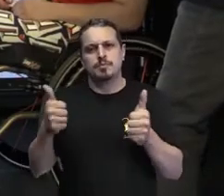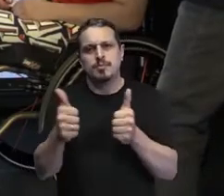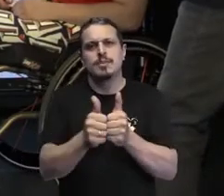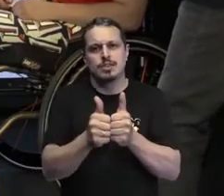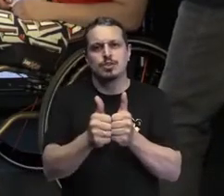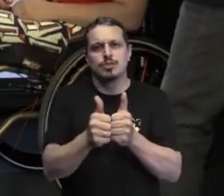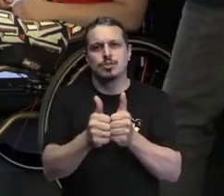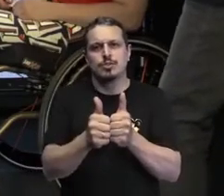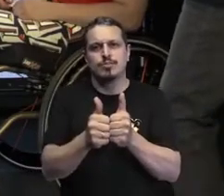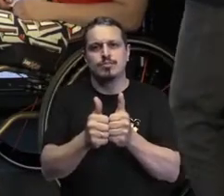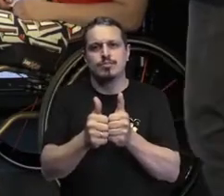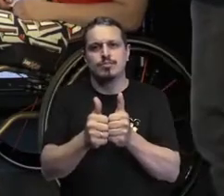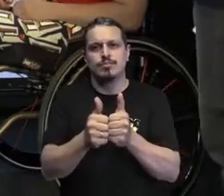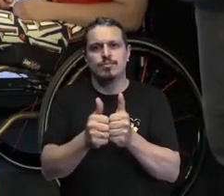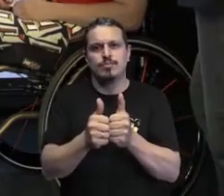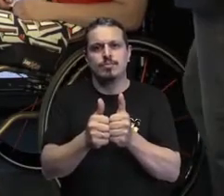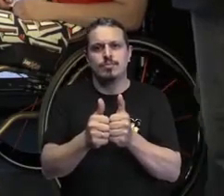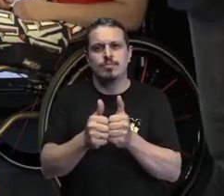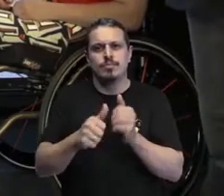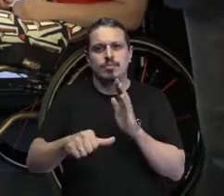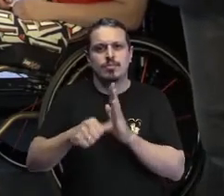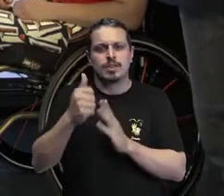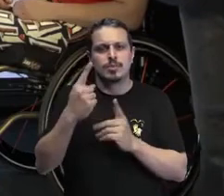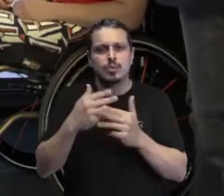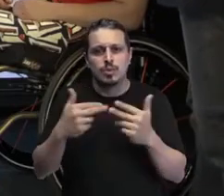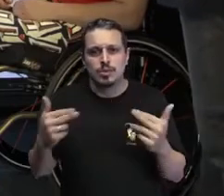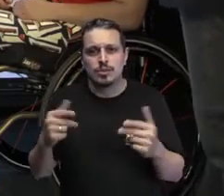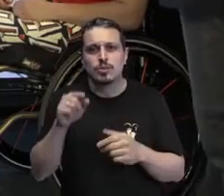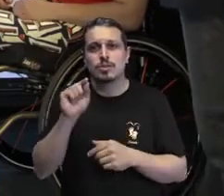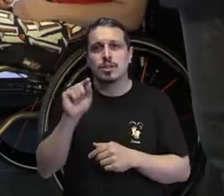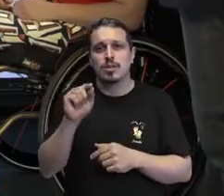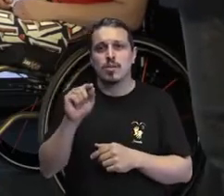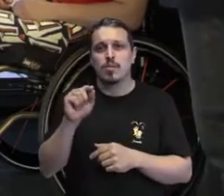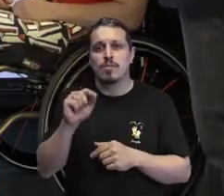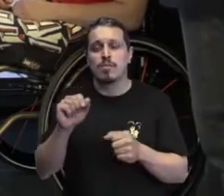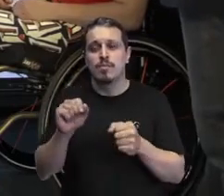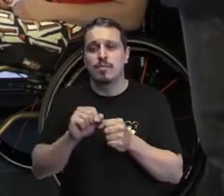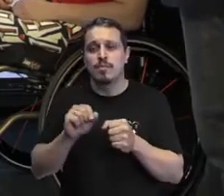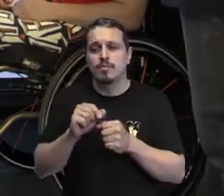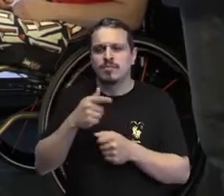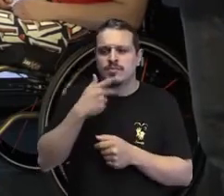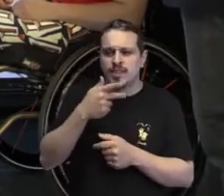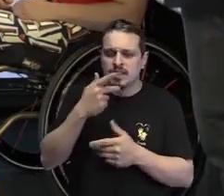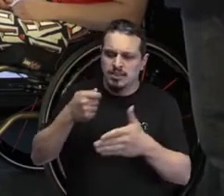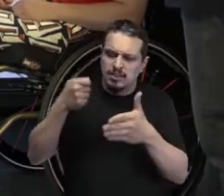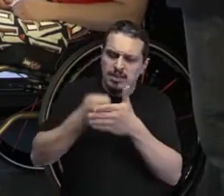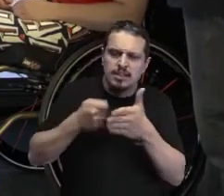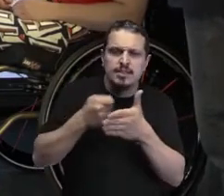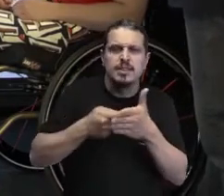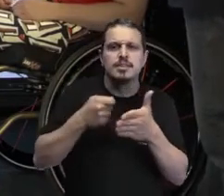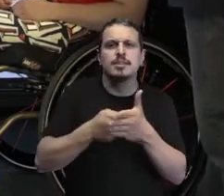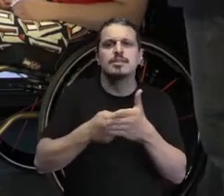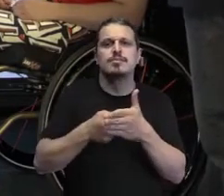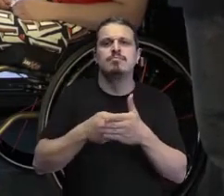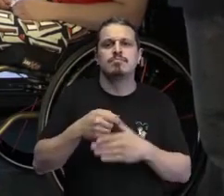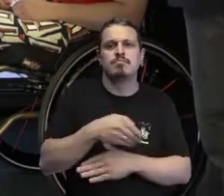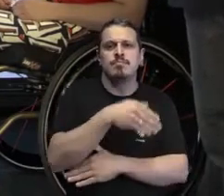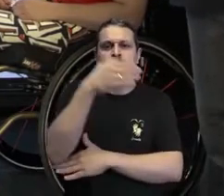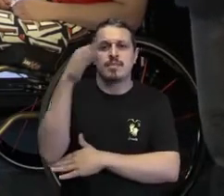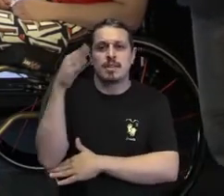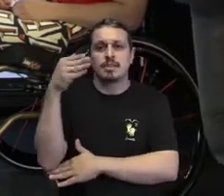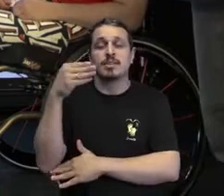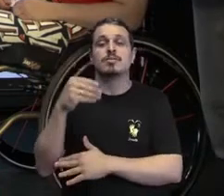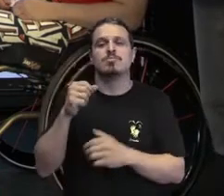E a primeira coisa que, quando a gente luta, né, por isso, é saber que a gente pode ir longe.